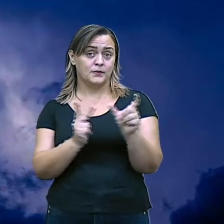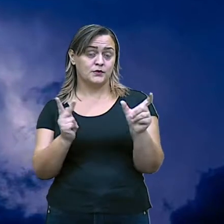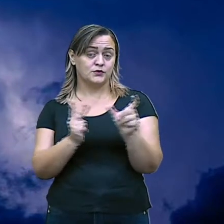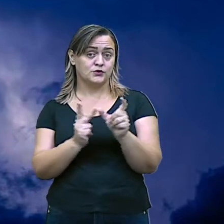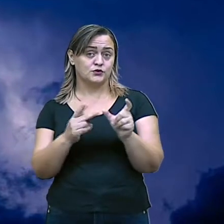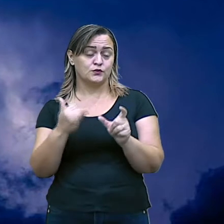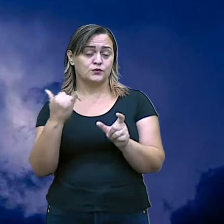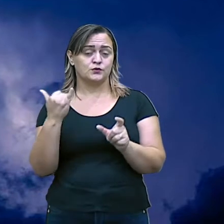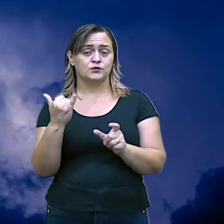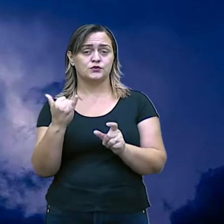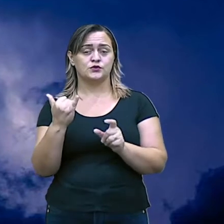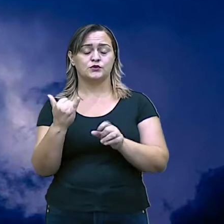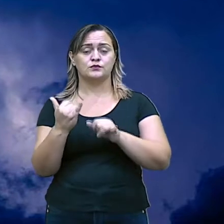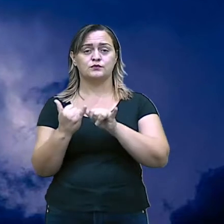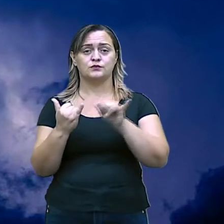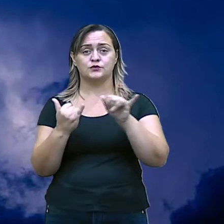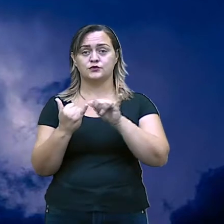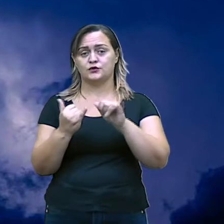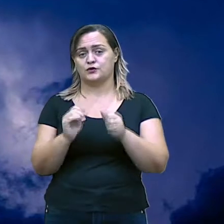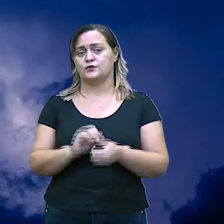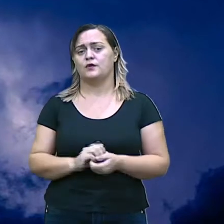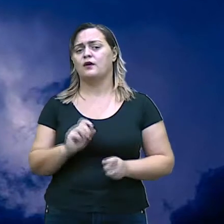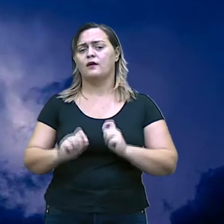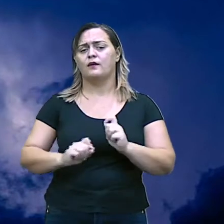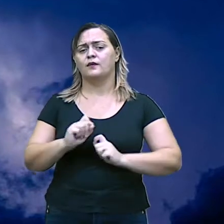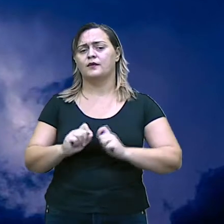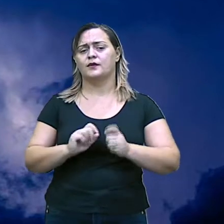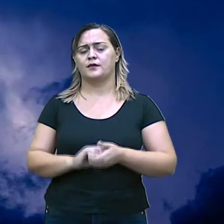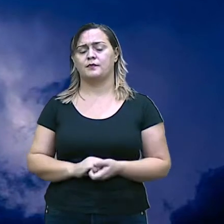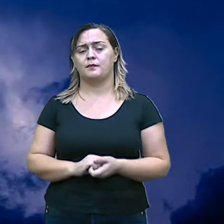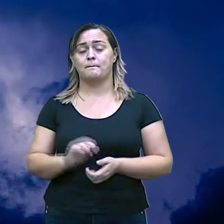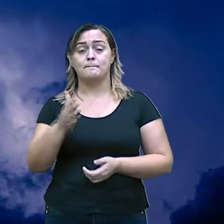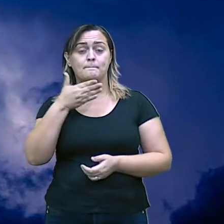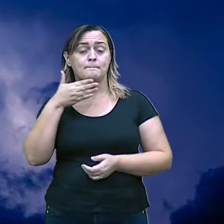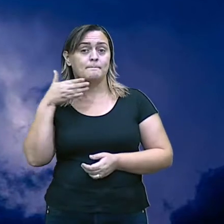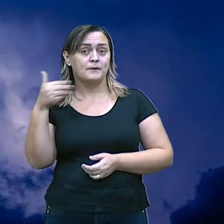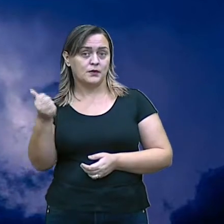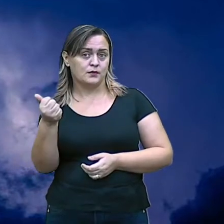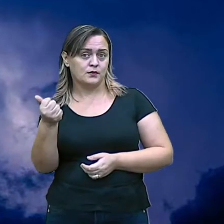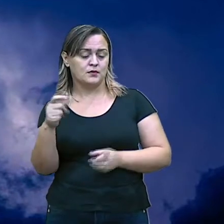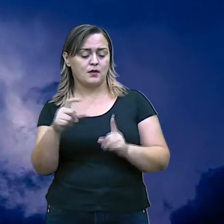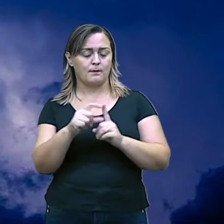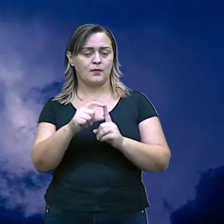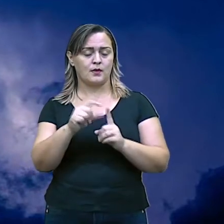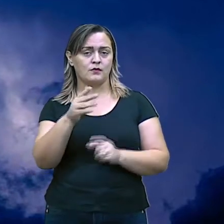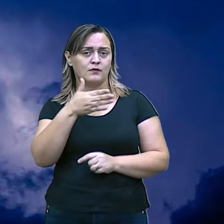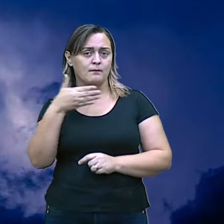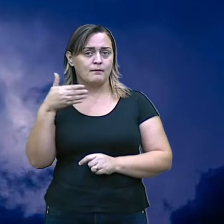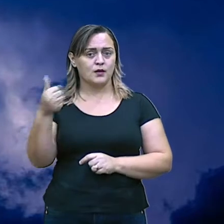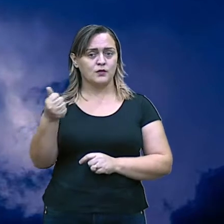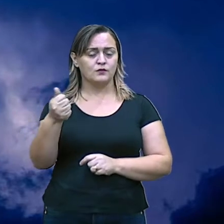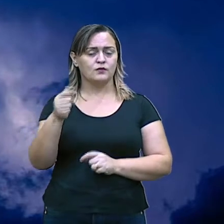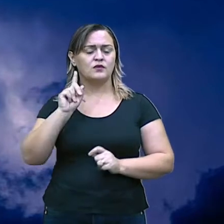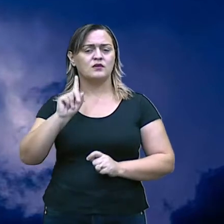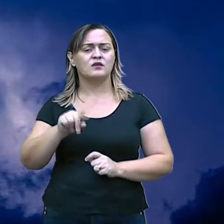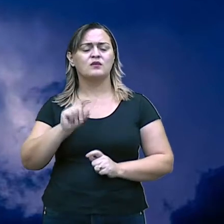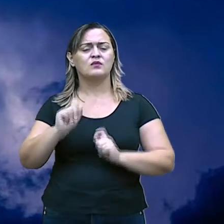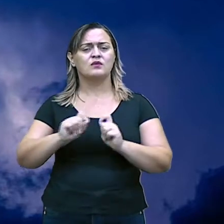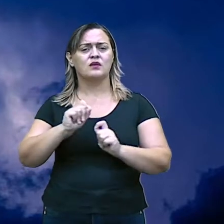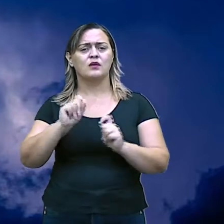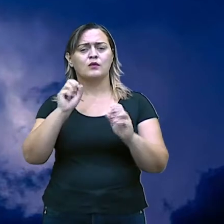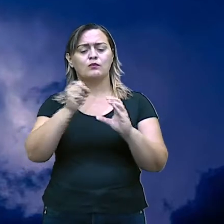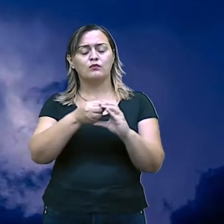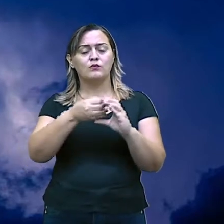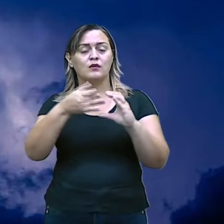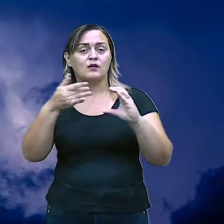Atenção, estudante. Predicativo do objeto aí vai ser o quê? Melhores. E aí confere uma característica ao